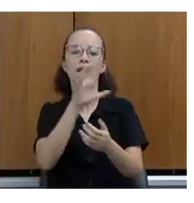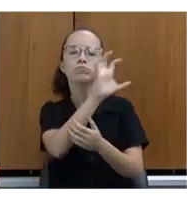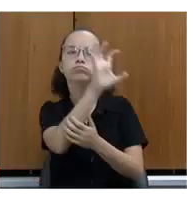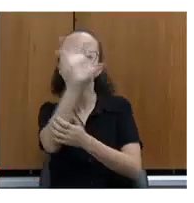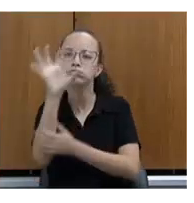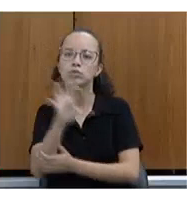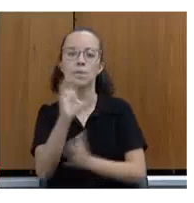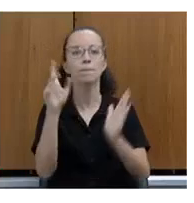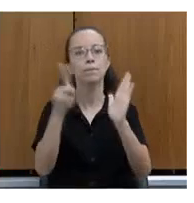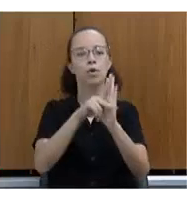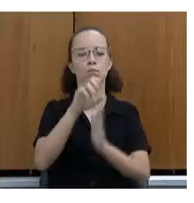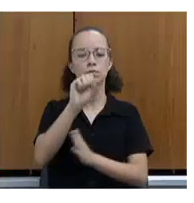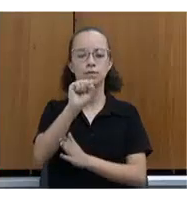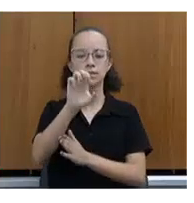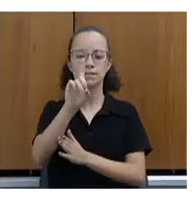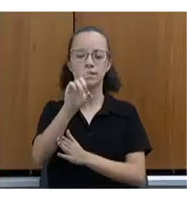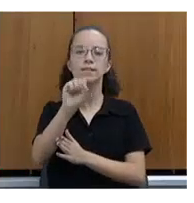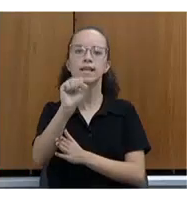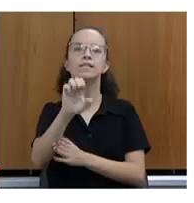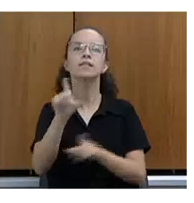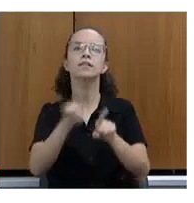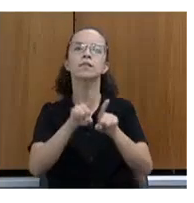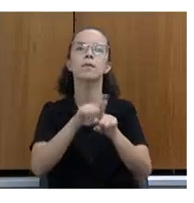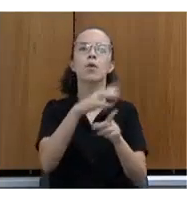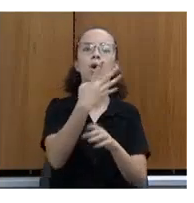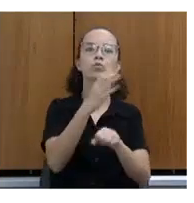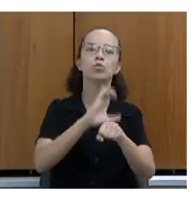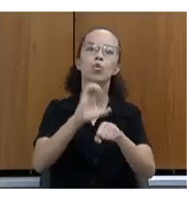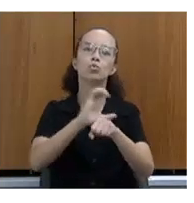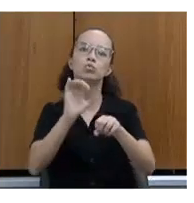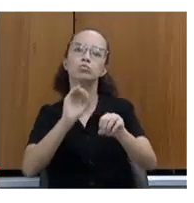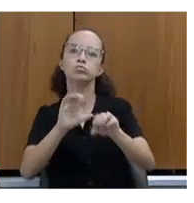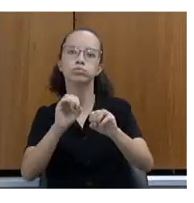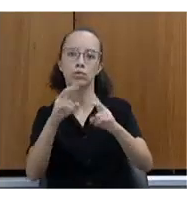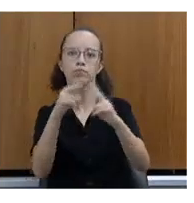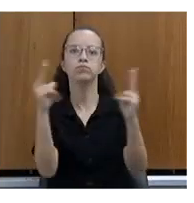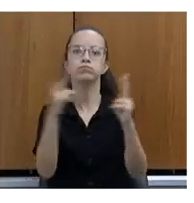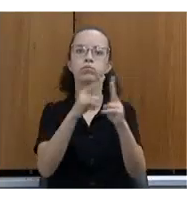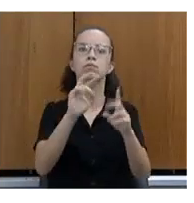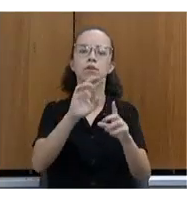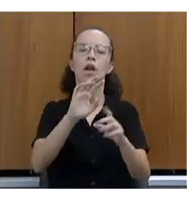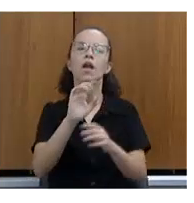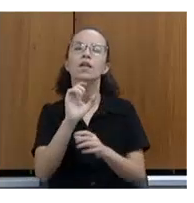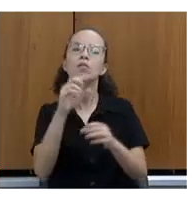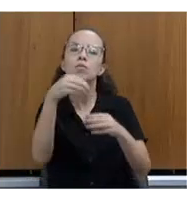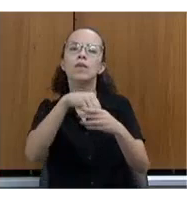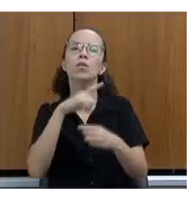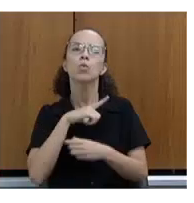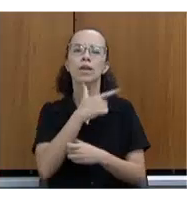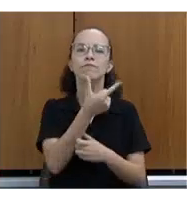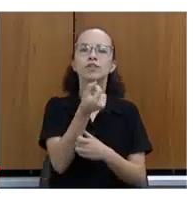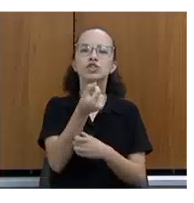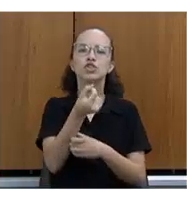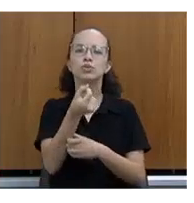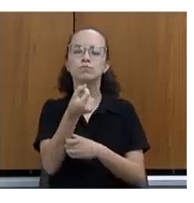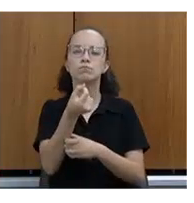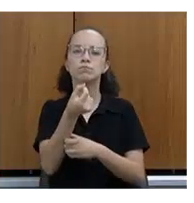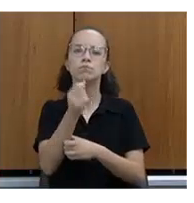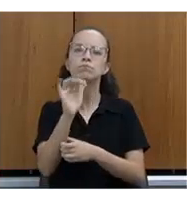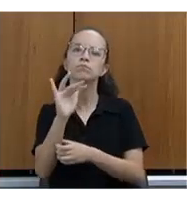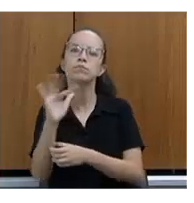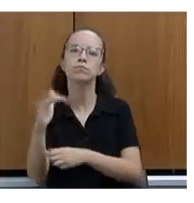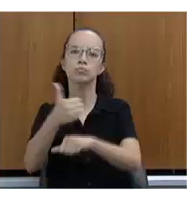Tivemos também na assistência quatro cursos de capacitação em AD, com 20.577 profissionais em